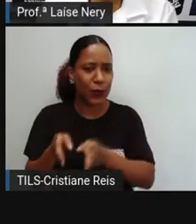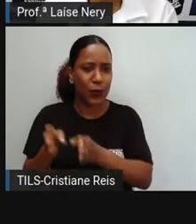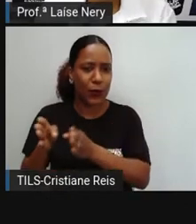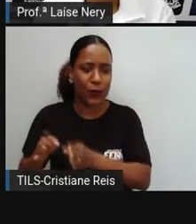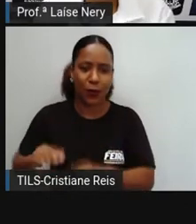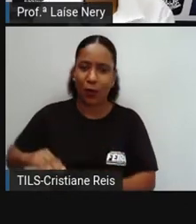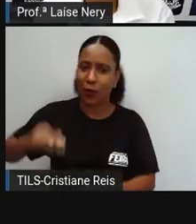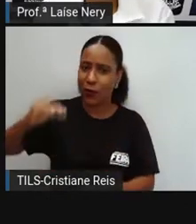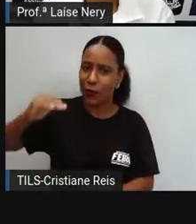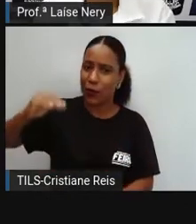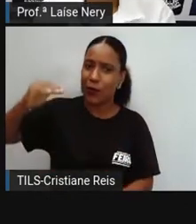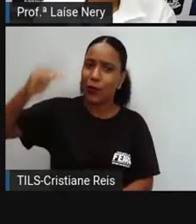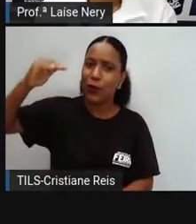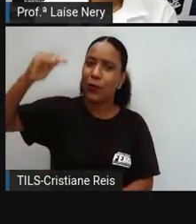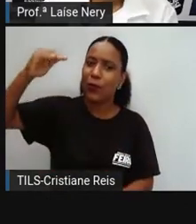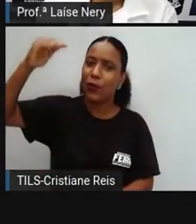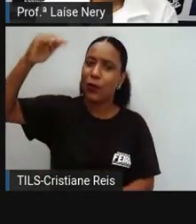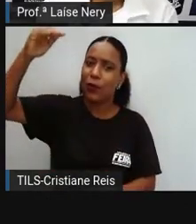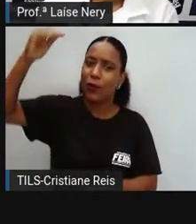fases da vida.